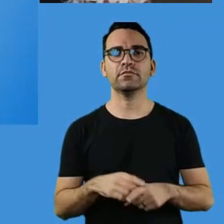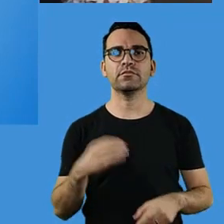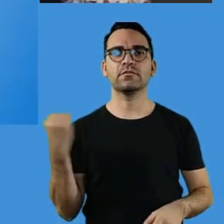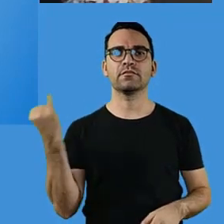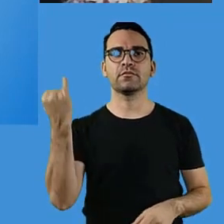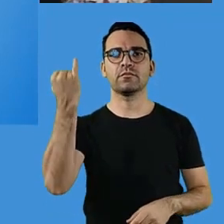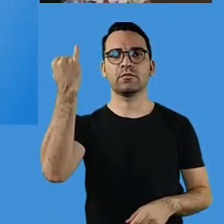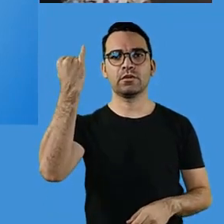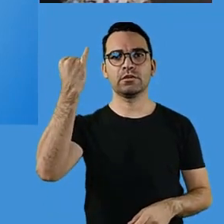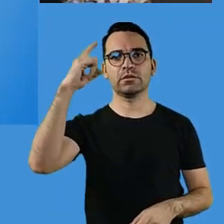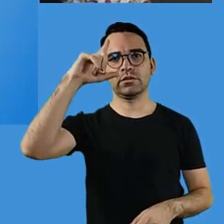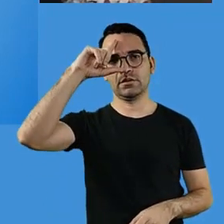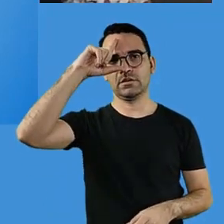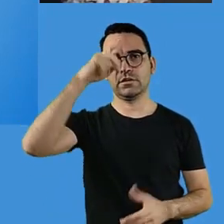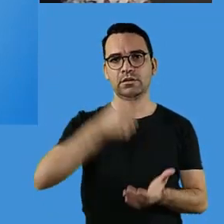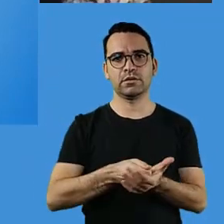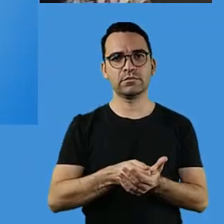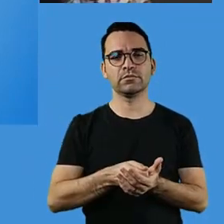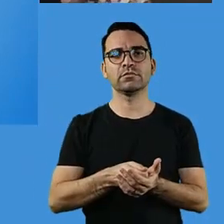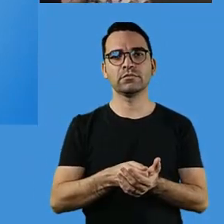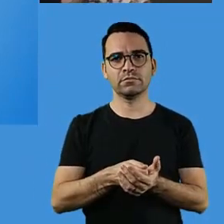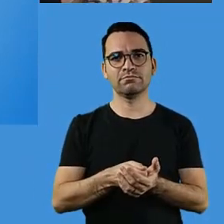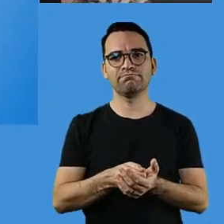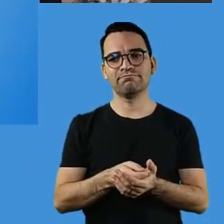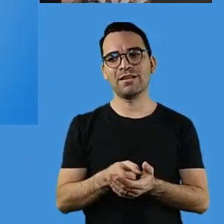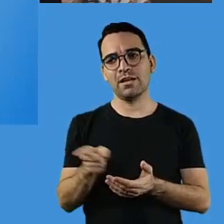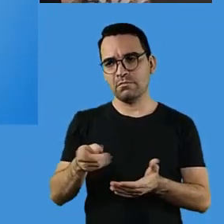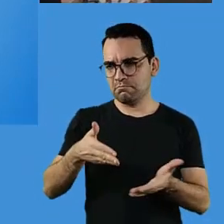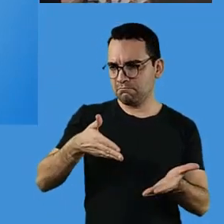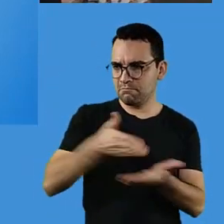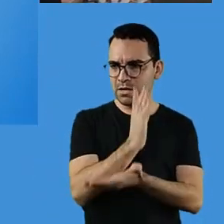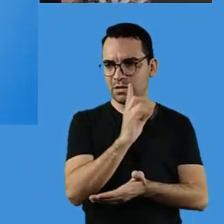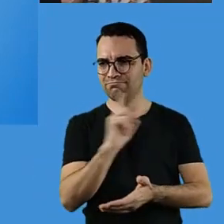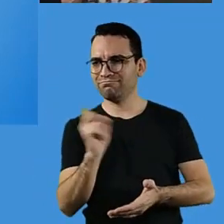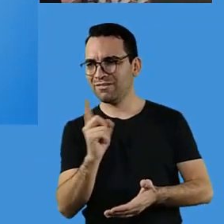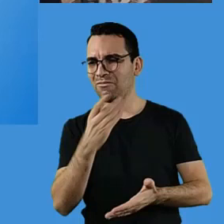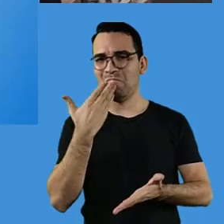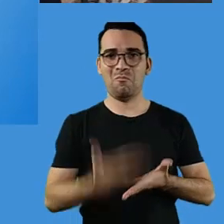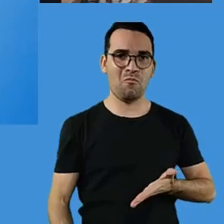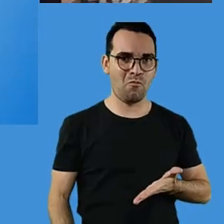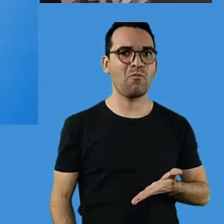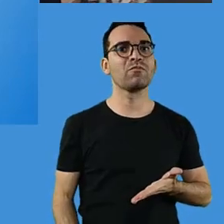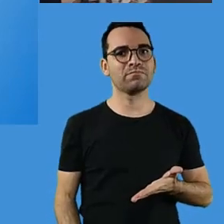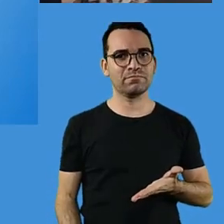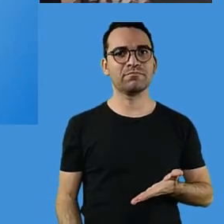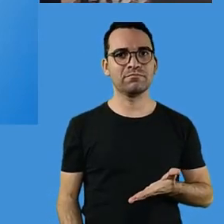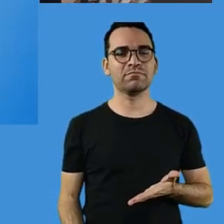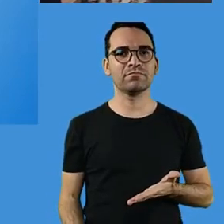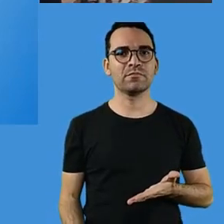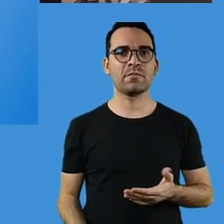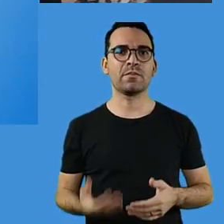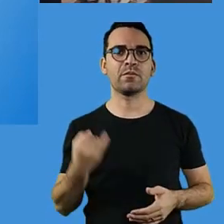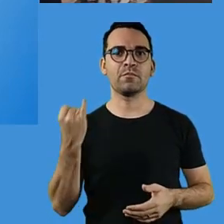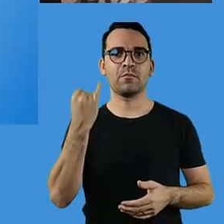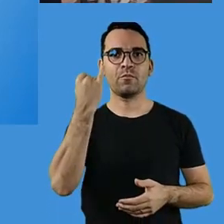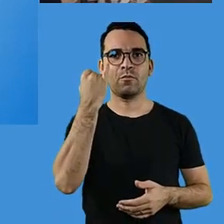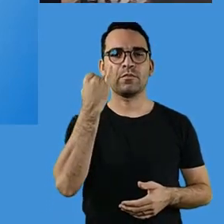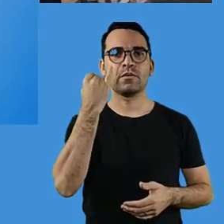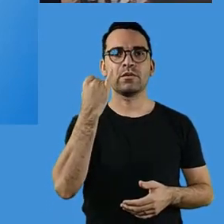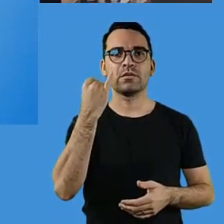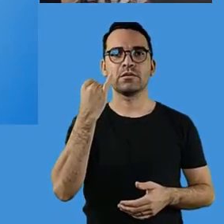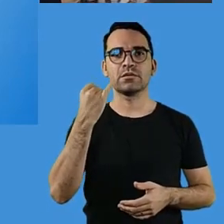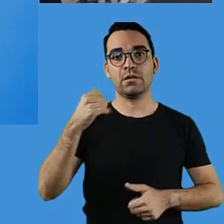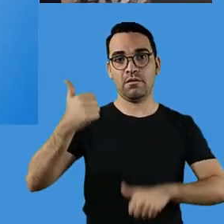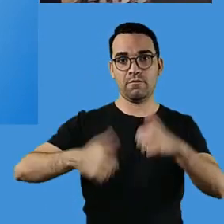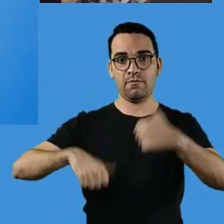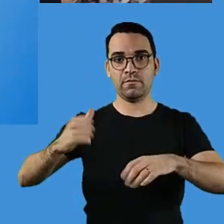E também ela é importante para a decisão da reprovação ou aprovação do aluno. E esse olhar